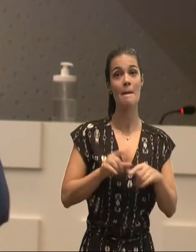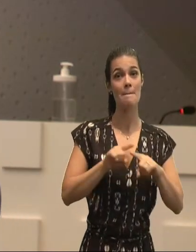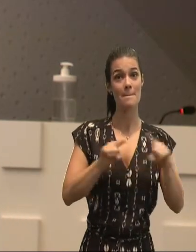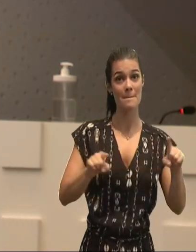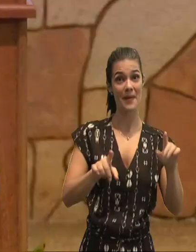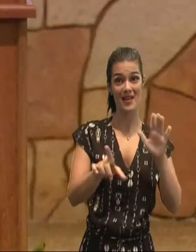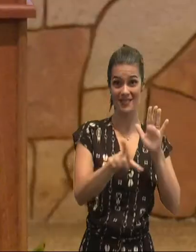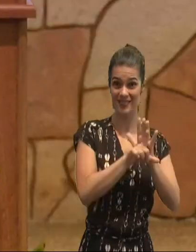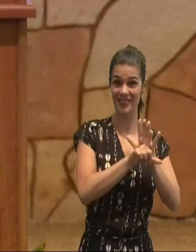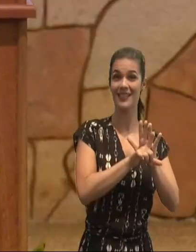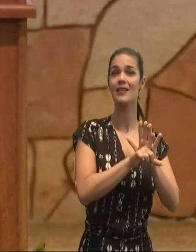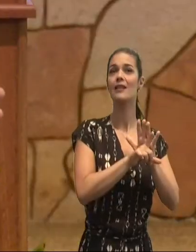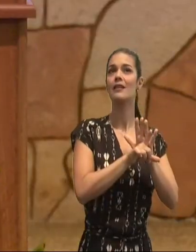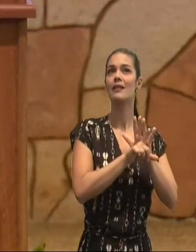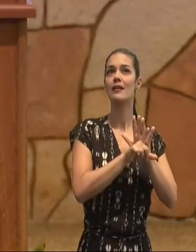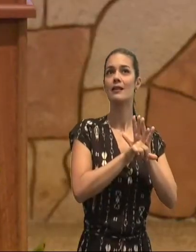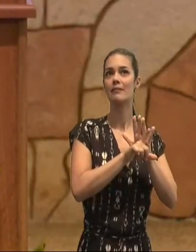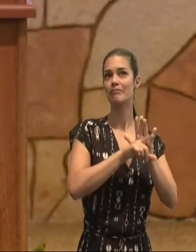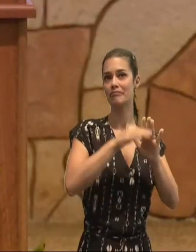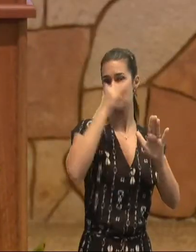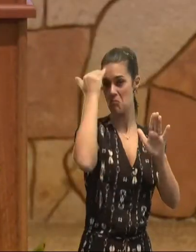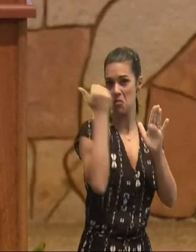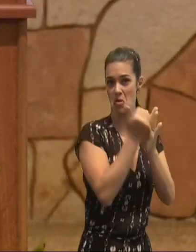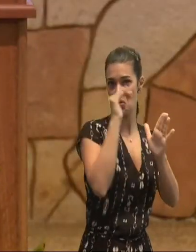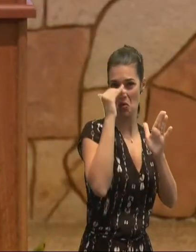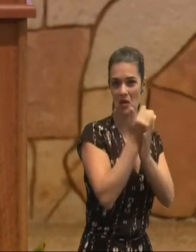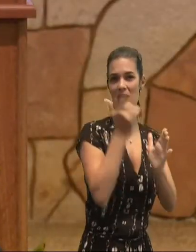irmãos, ou pseudo irmãos,